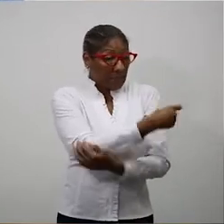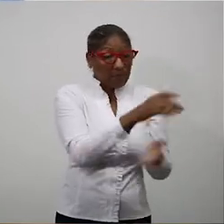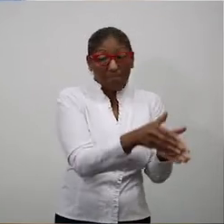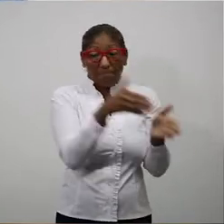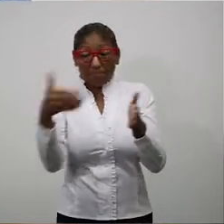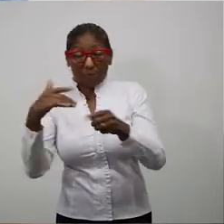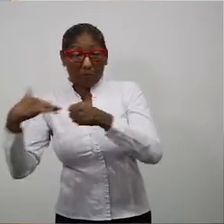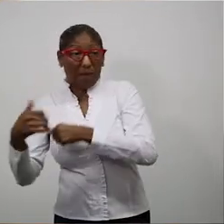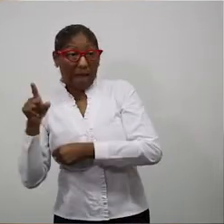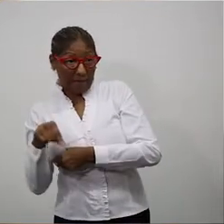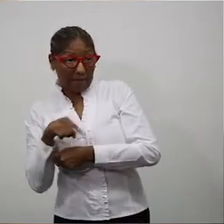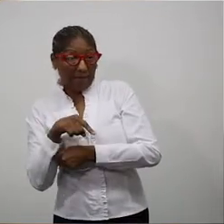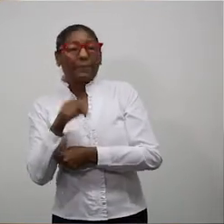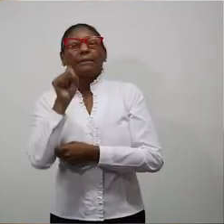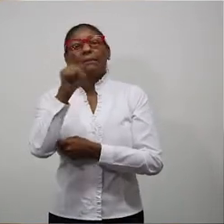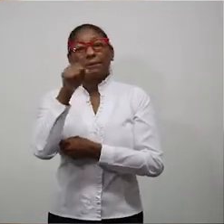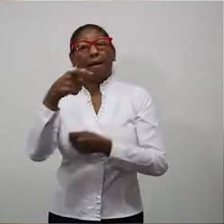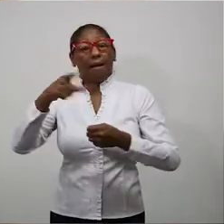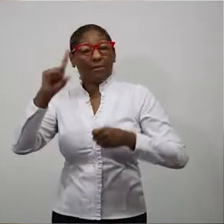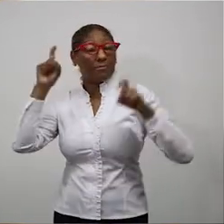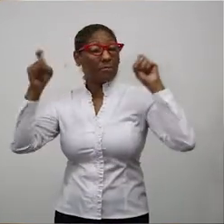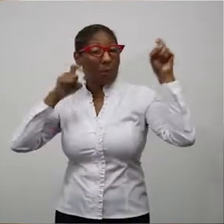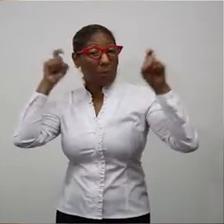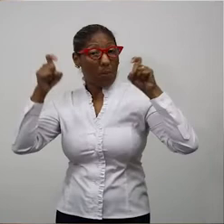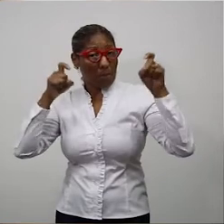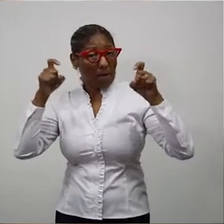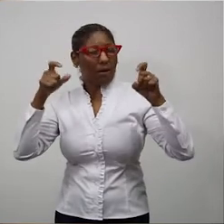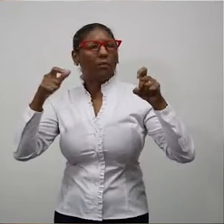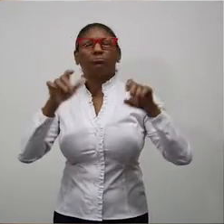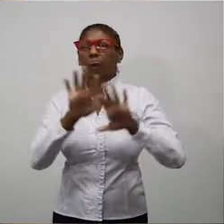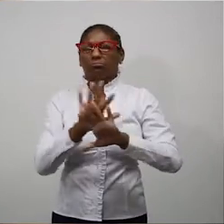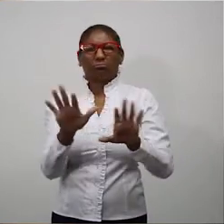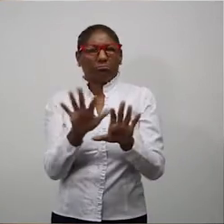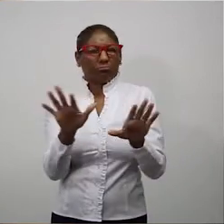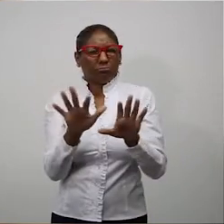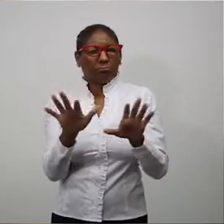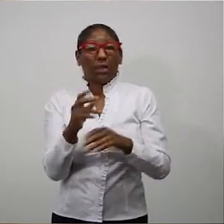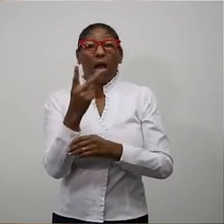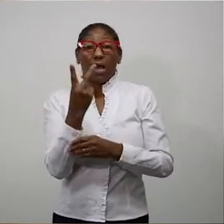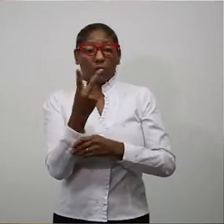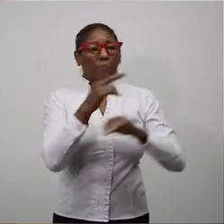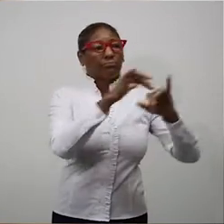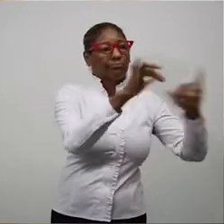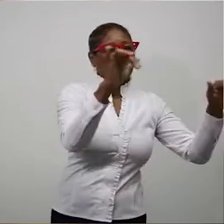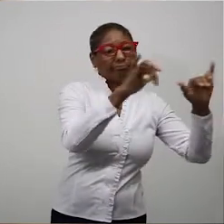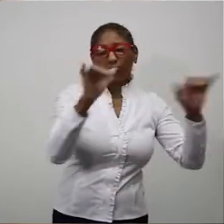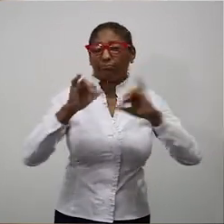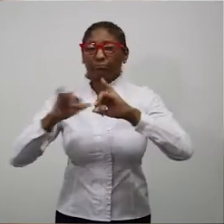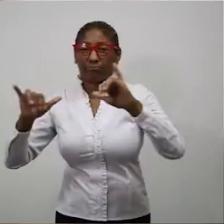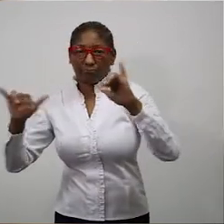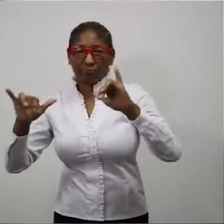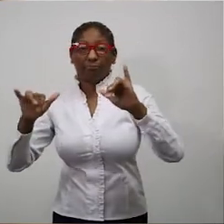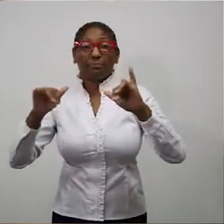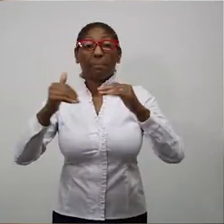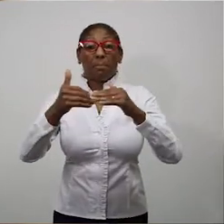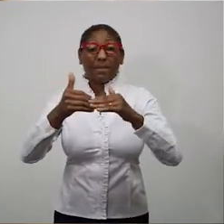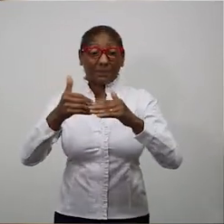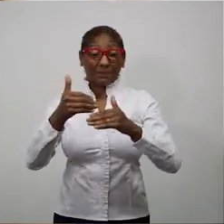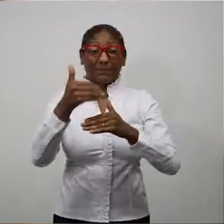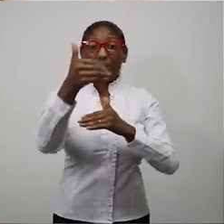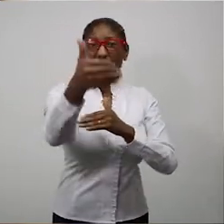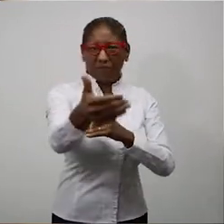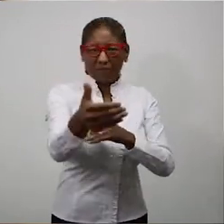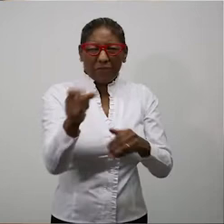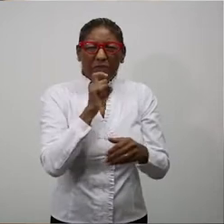necessária para a influenza. Exatamente. A nossa preocupação, e é onde o gargalo, é quando as duas campanhas vão sobrepor, que é mais na